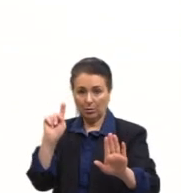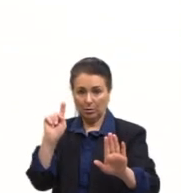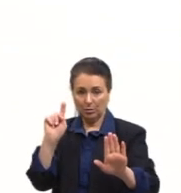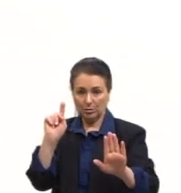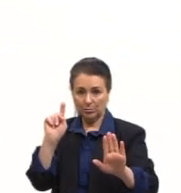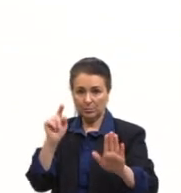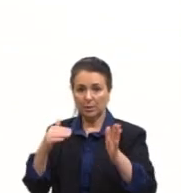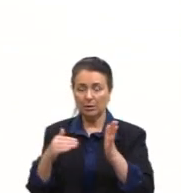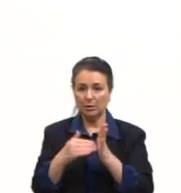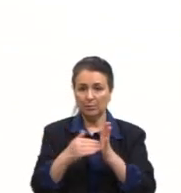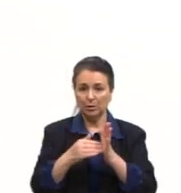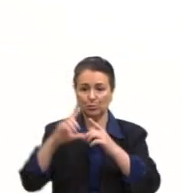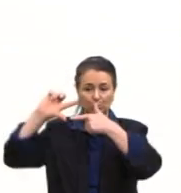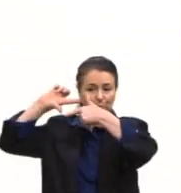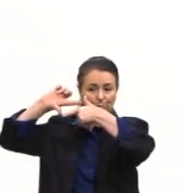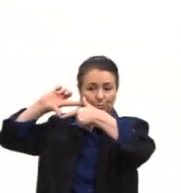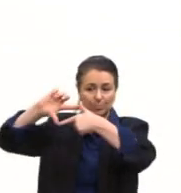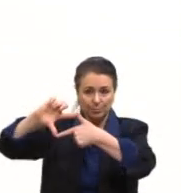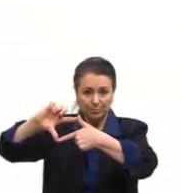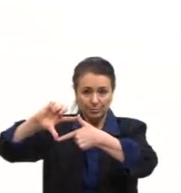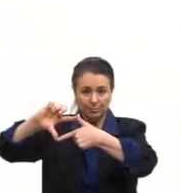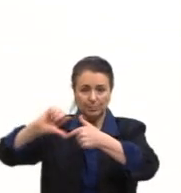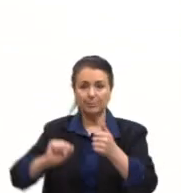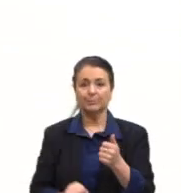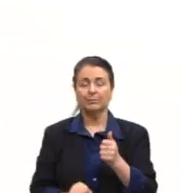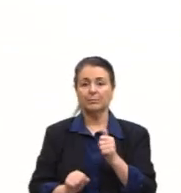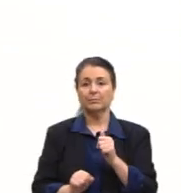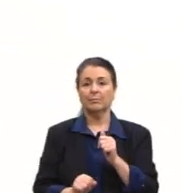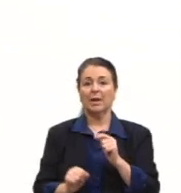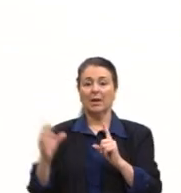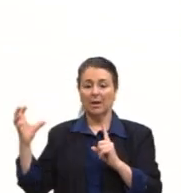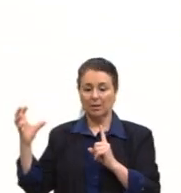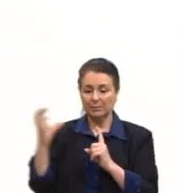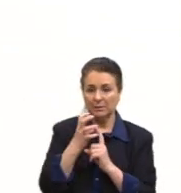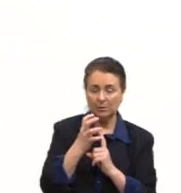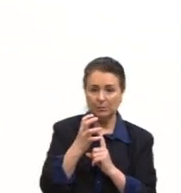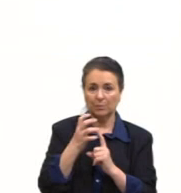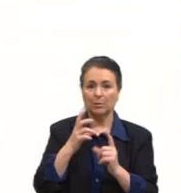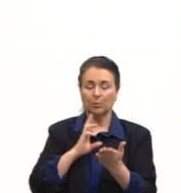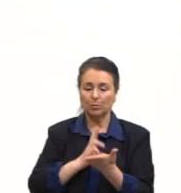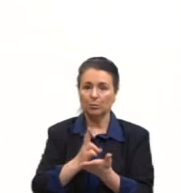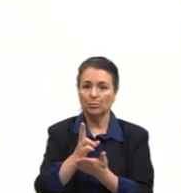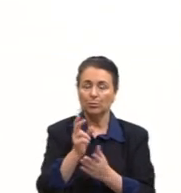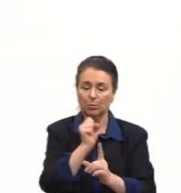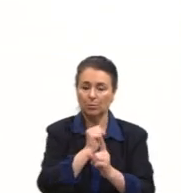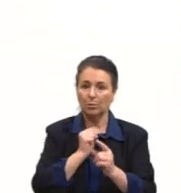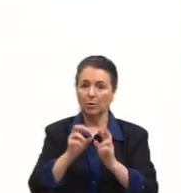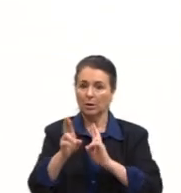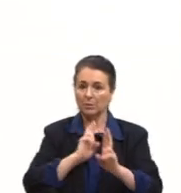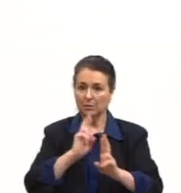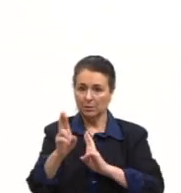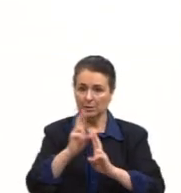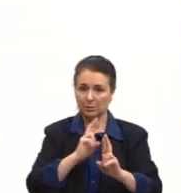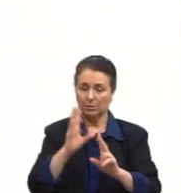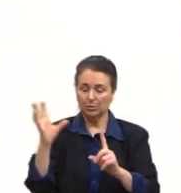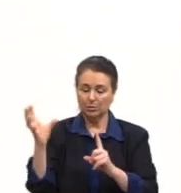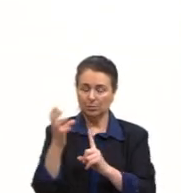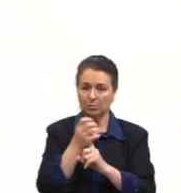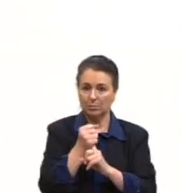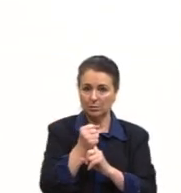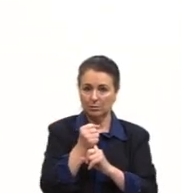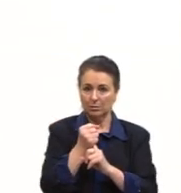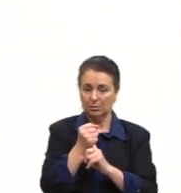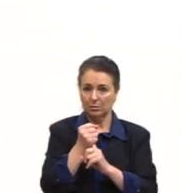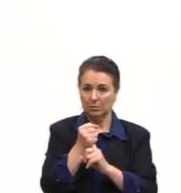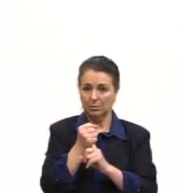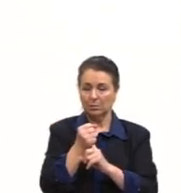alienação, também o texto não discute isso, repressivos que perpetuam as relações de dominação, entre elas, é assim,